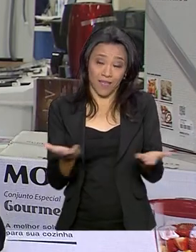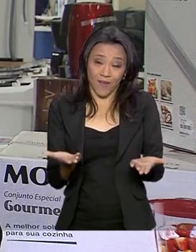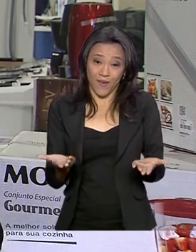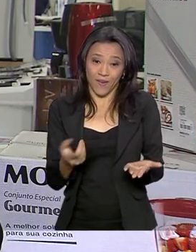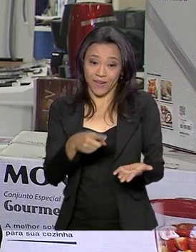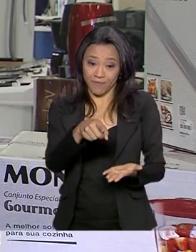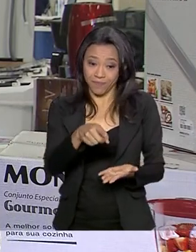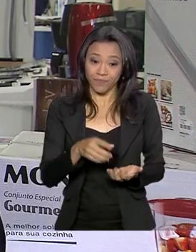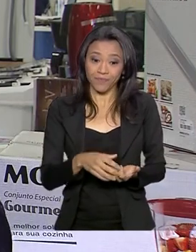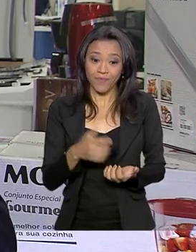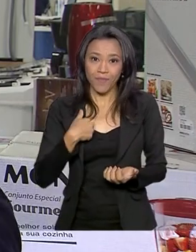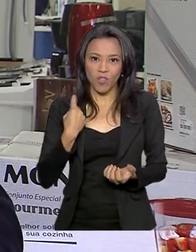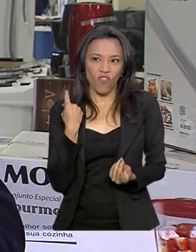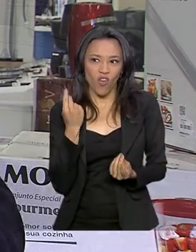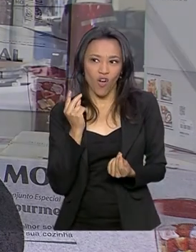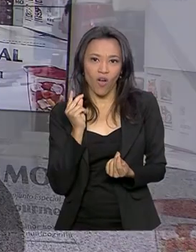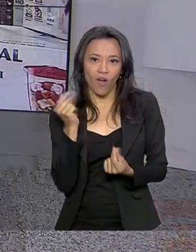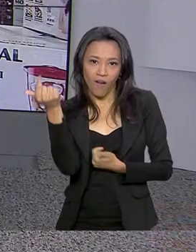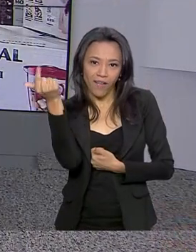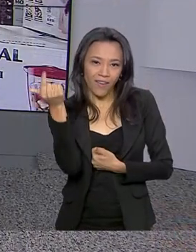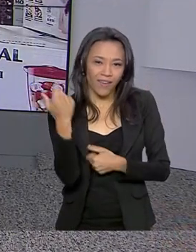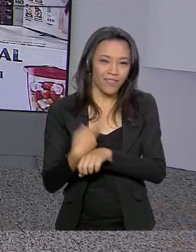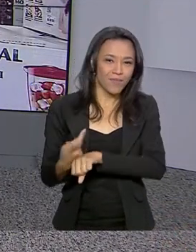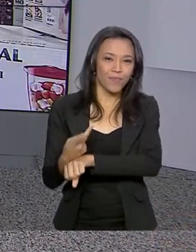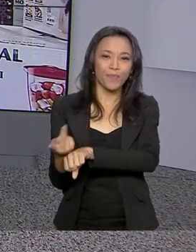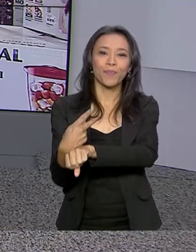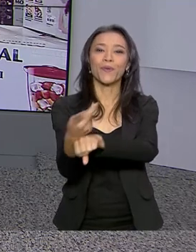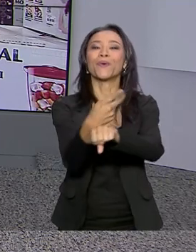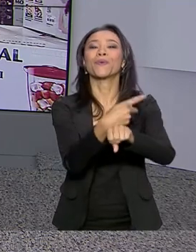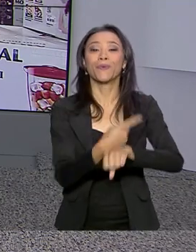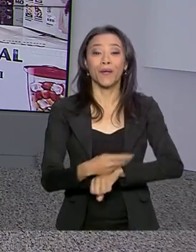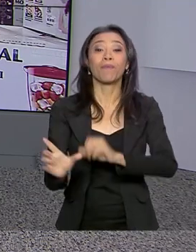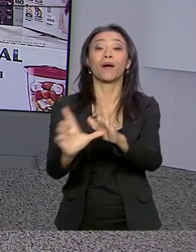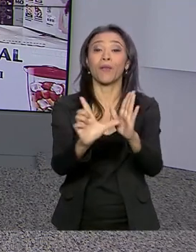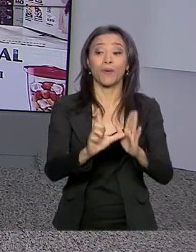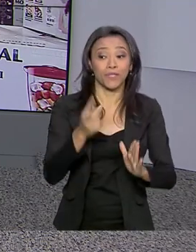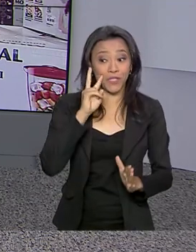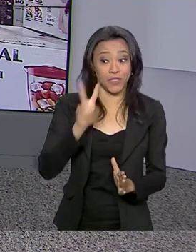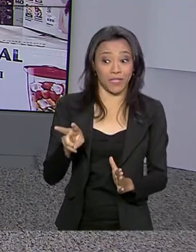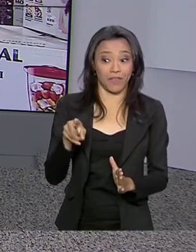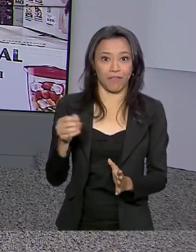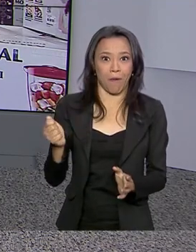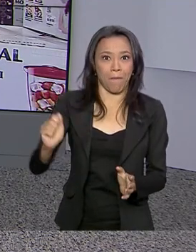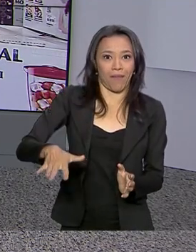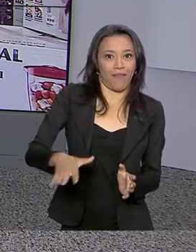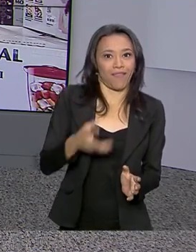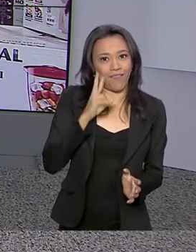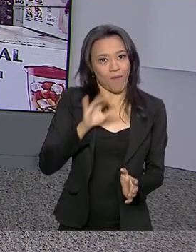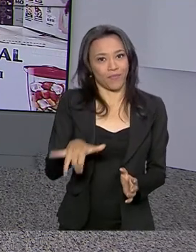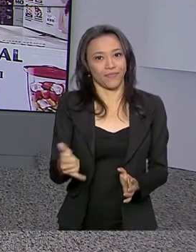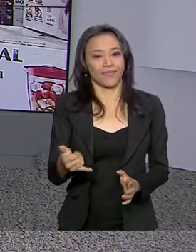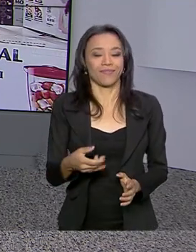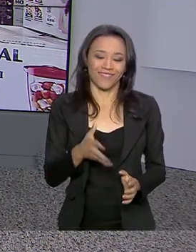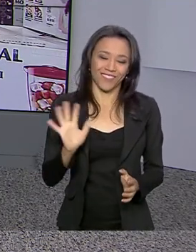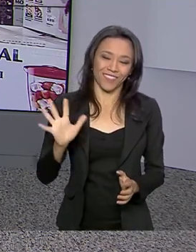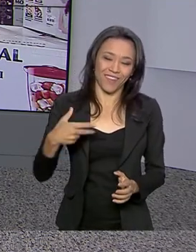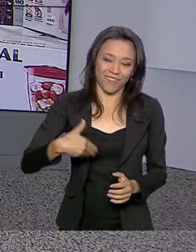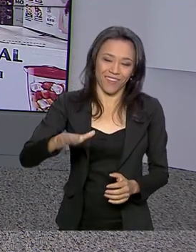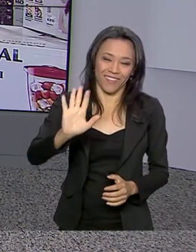estúdio, viu Renata? Porque eu vou correndo atrás de uma fritadeira que eu já vi aqui que está com preço excelente. Vai lá, Ricardo. Aproveita aí. Tchau, tchau.